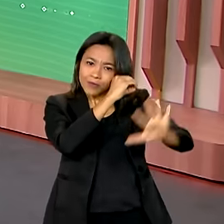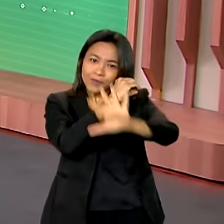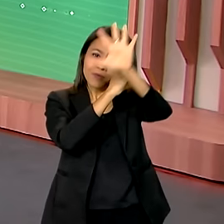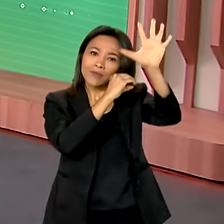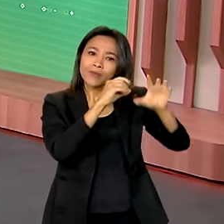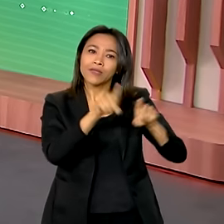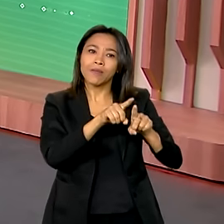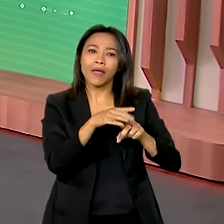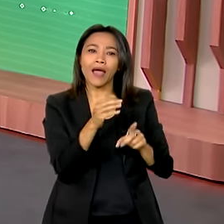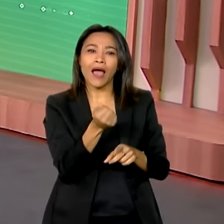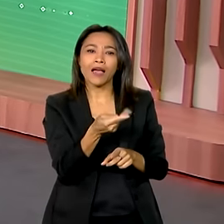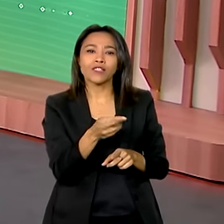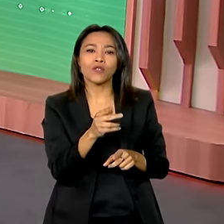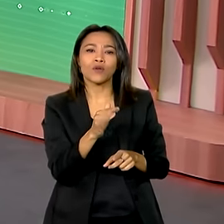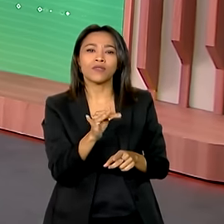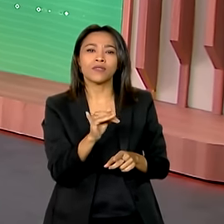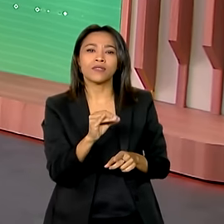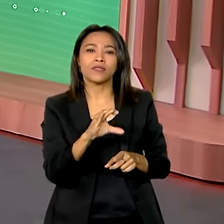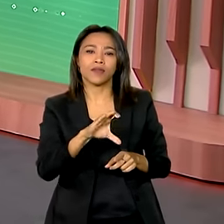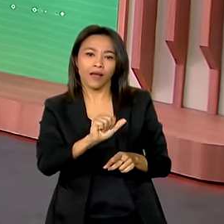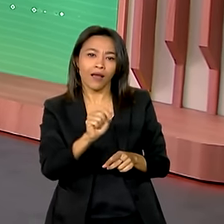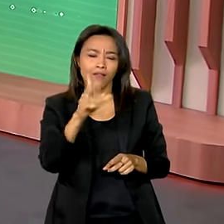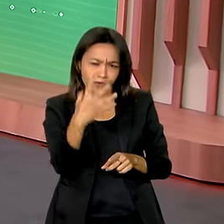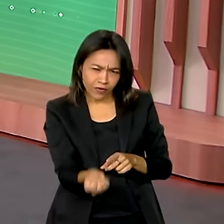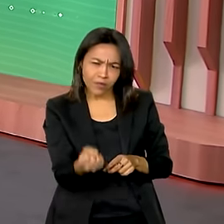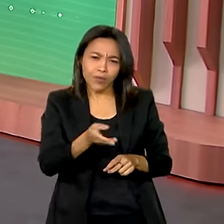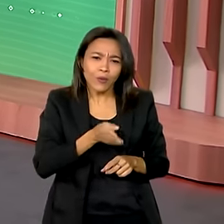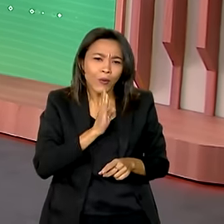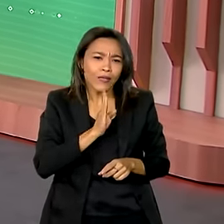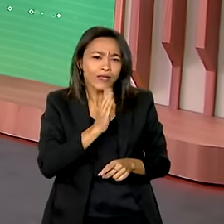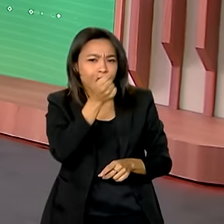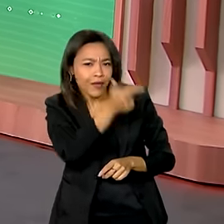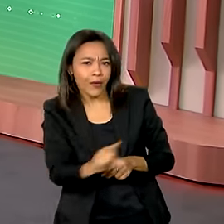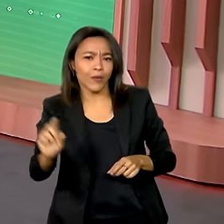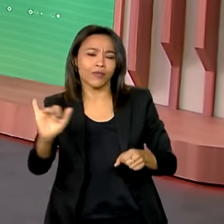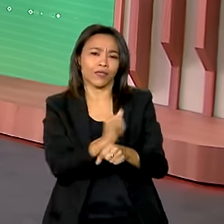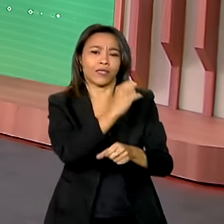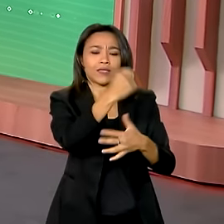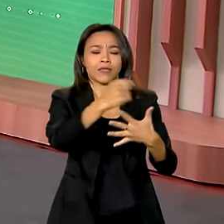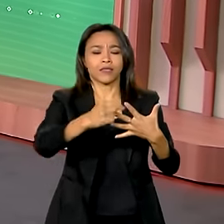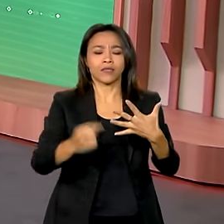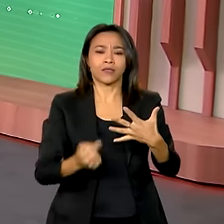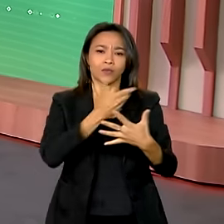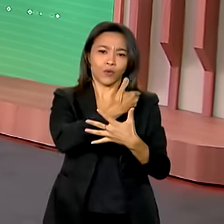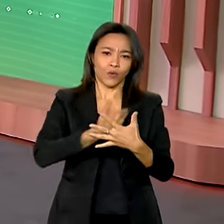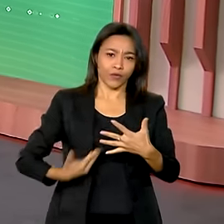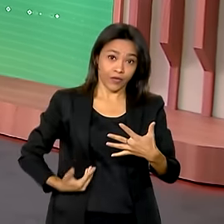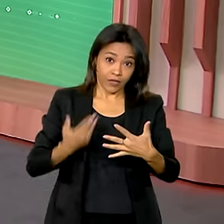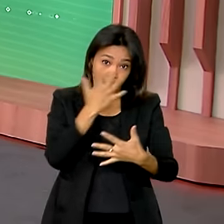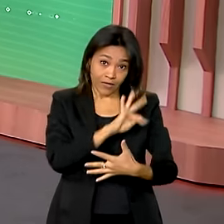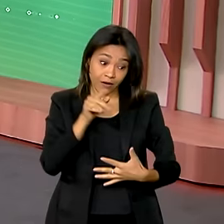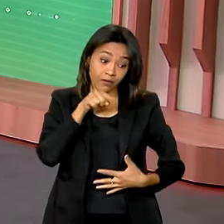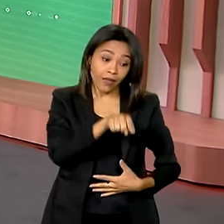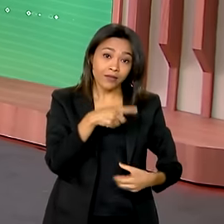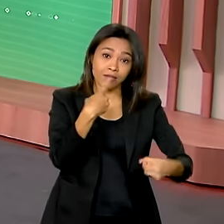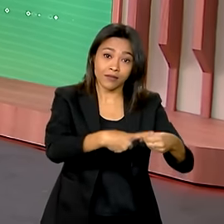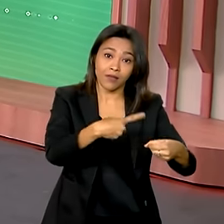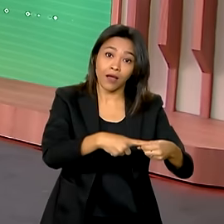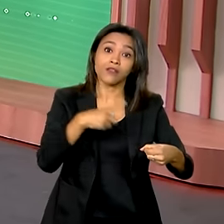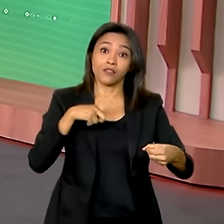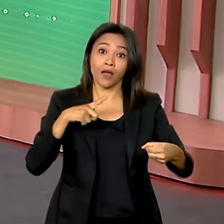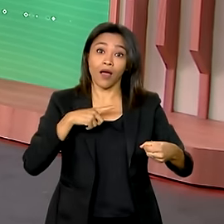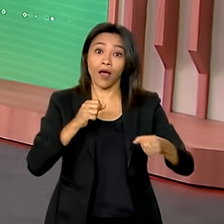falei, então a gente vai aproveitar para conhecer outras ações do governo federal neste município. Os dados estão